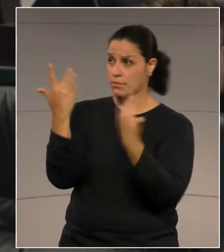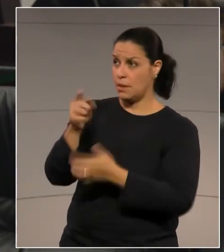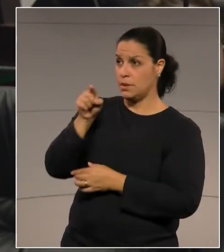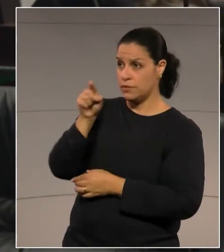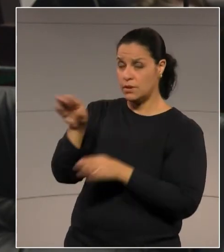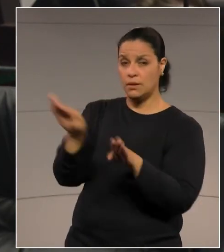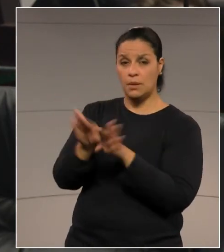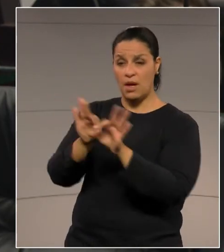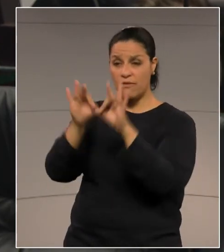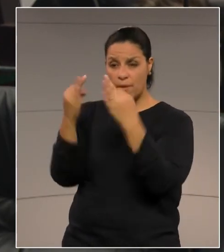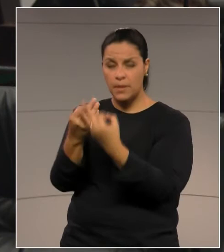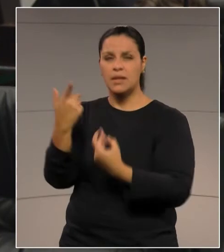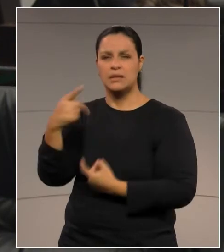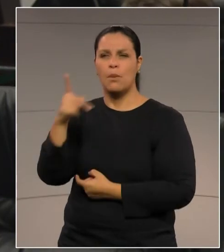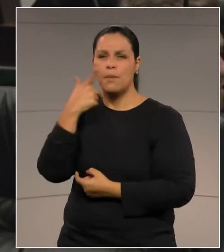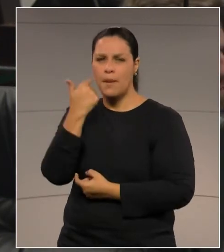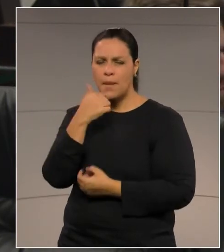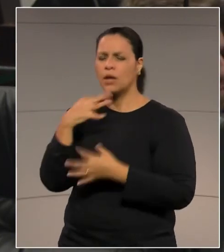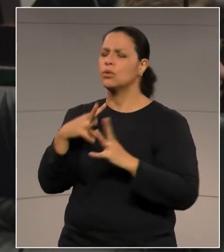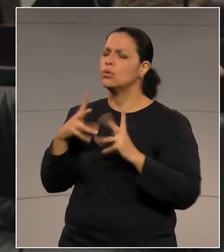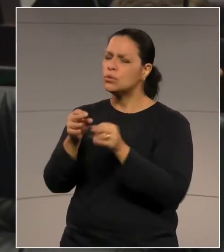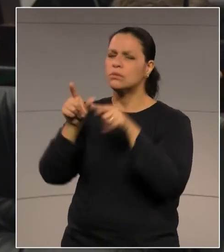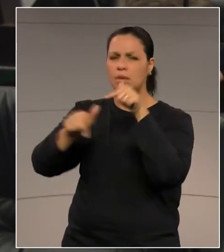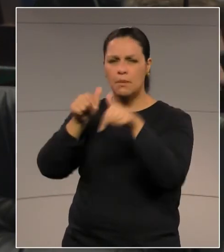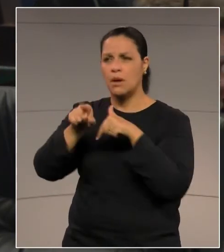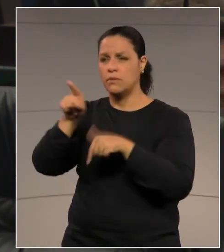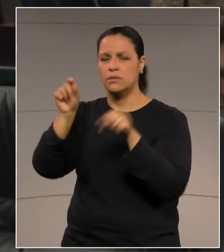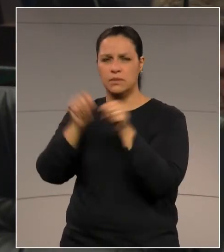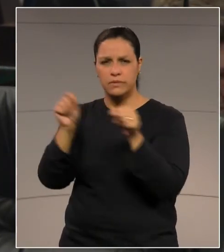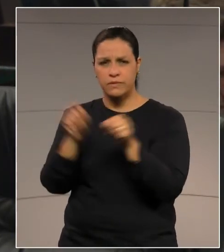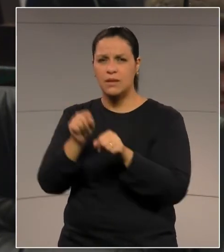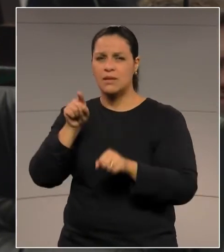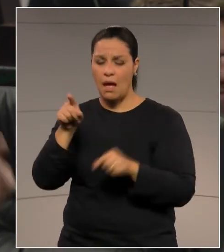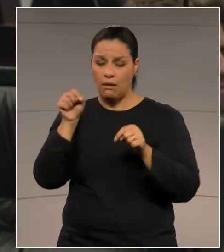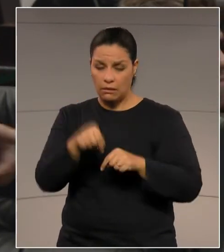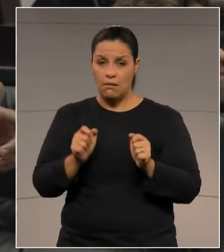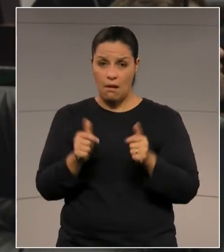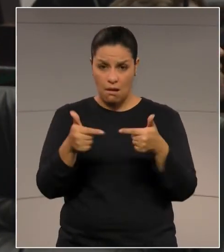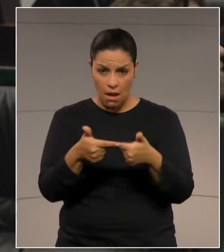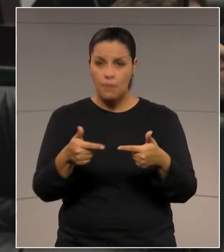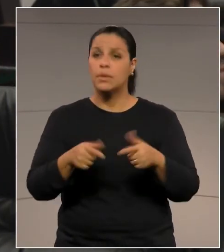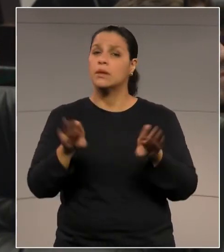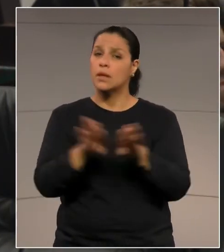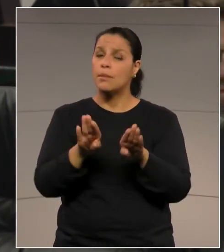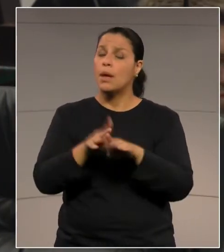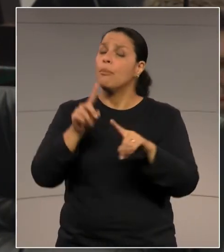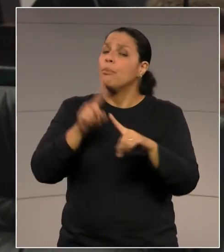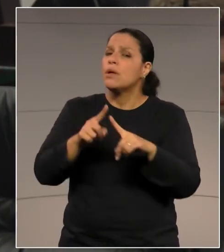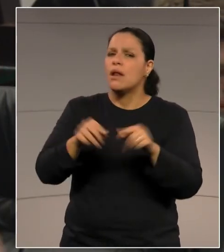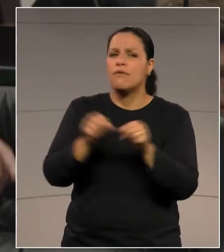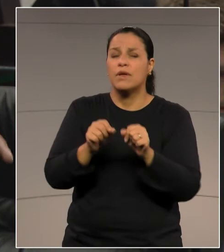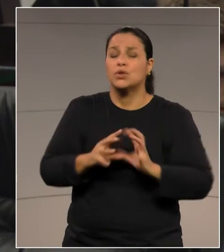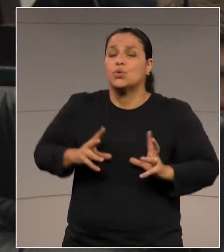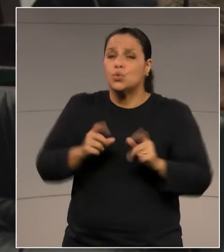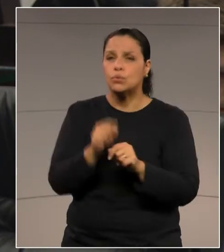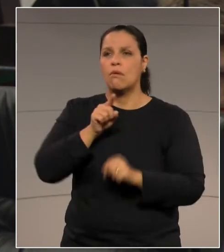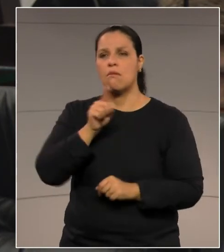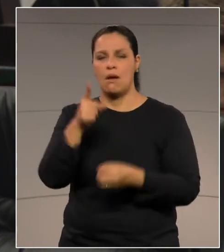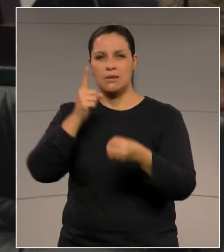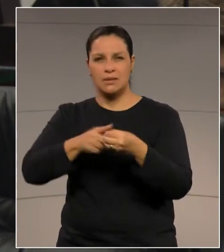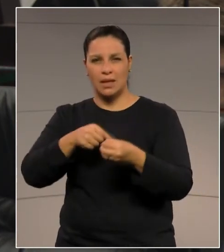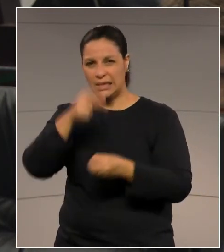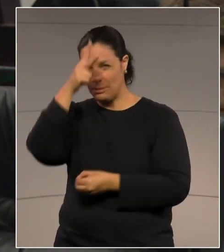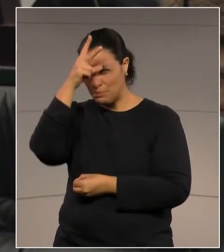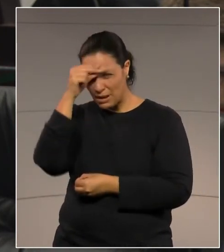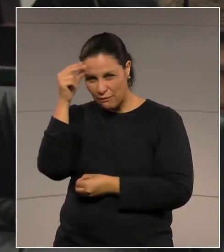a toda a sua família, pelo excelente trabalho que vocês vêm fazendo, aqui na Assembleia Legislativa, e por tudo que ele fez como prefeito de Ponta Grossa, e deputado